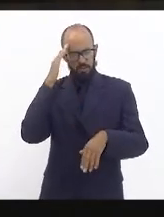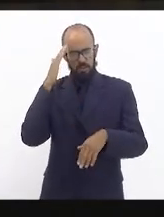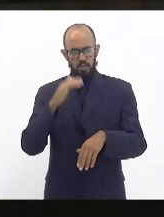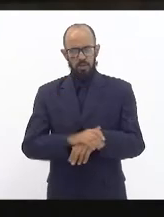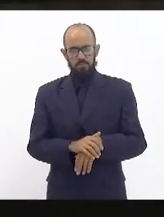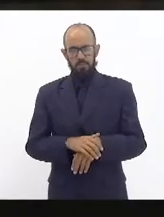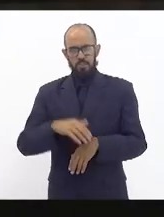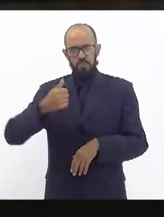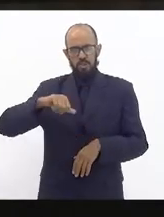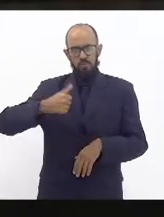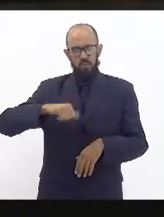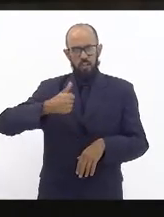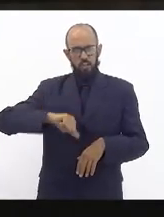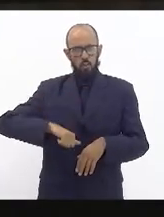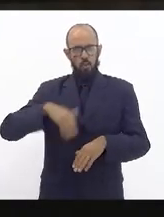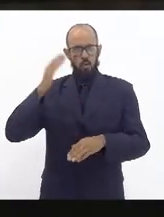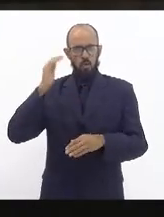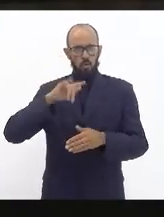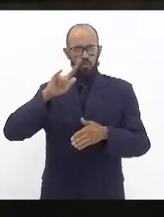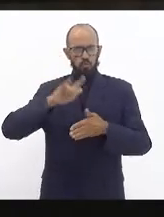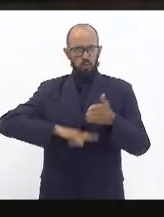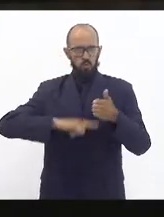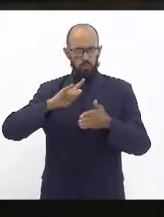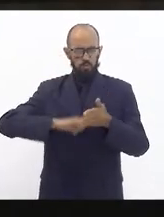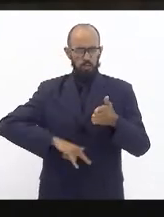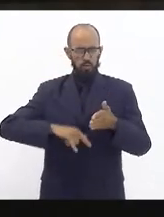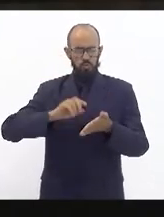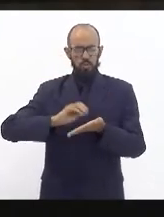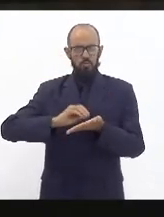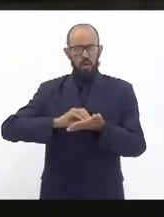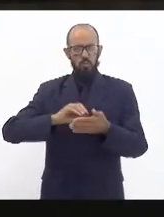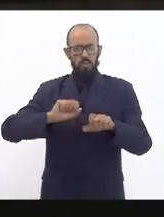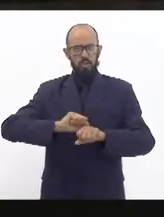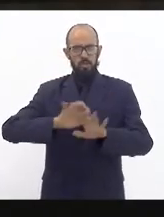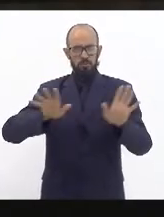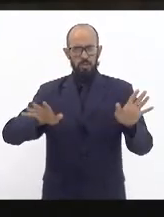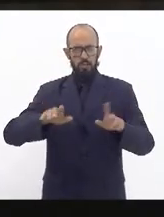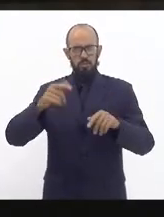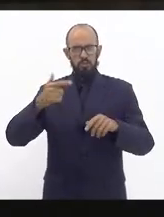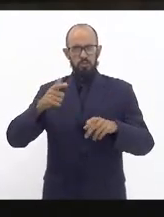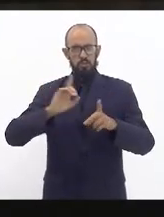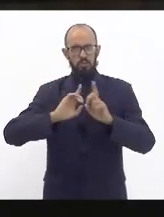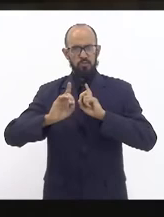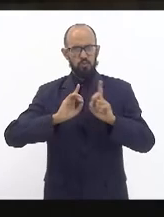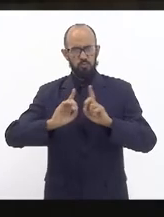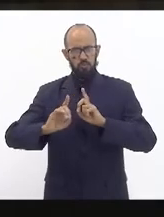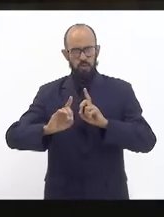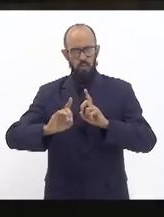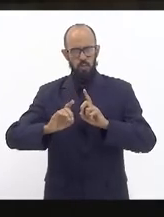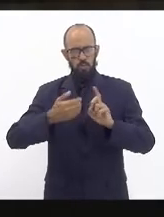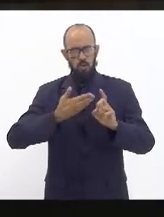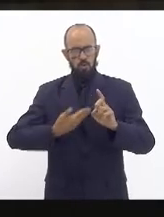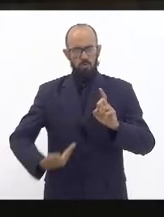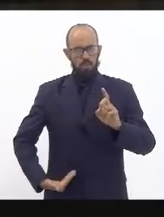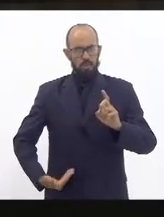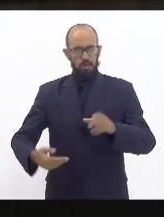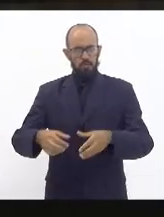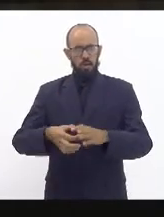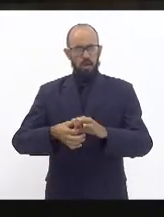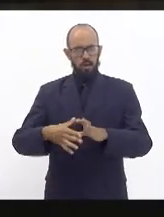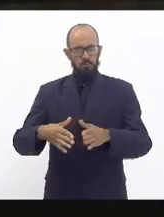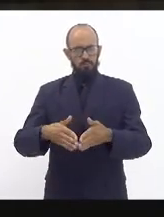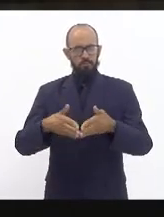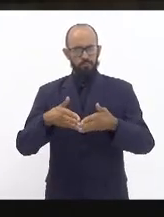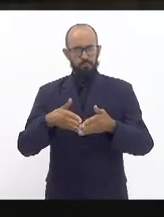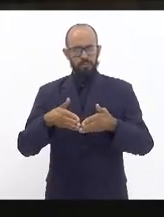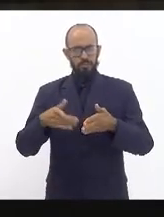processo pouco transparente e sem a devida discussão pública que culminou com a licença ambiental concedida e